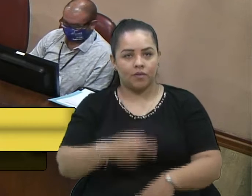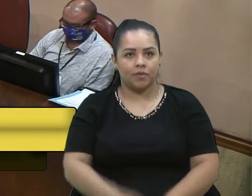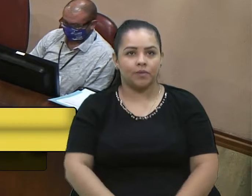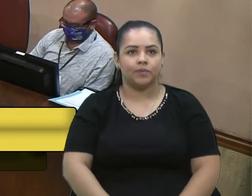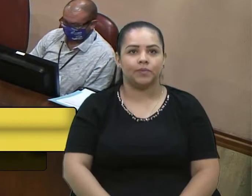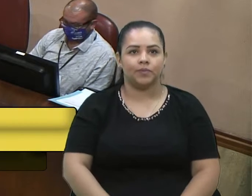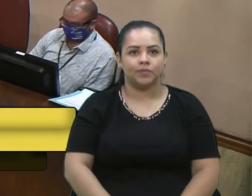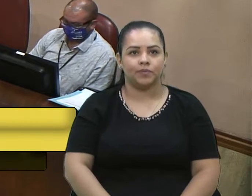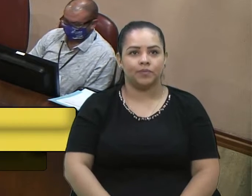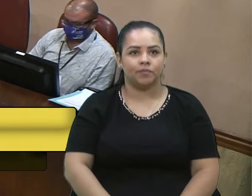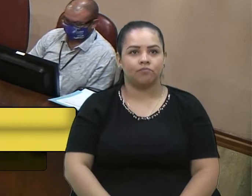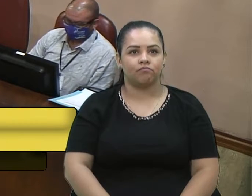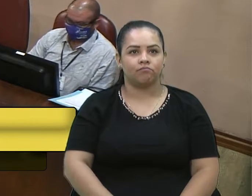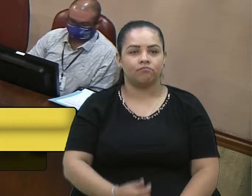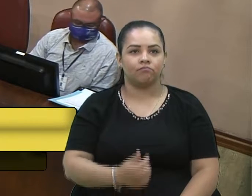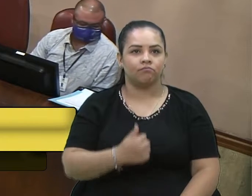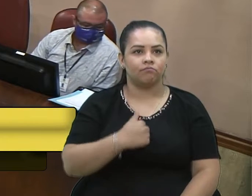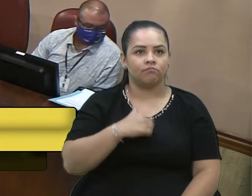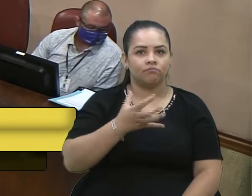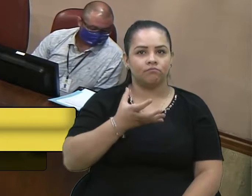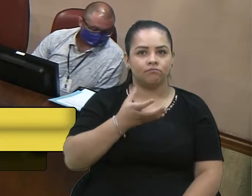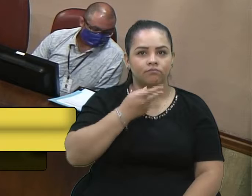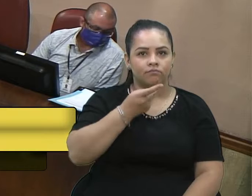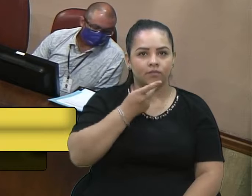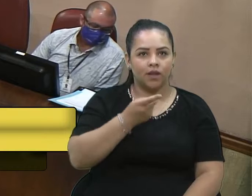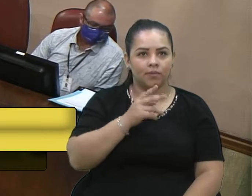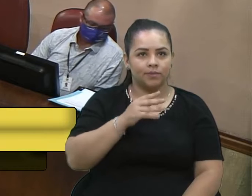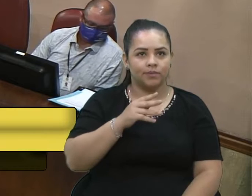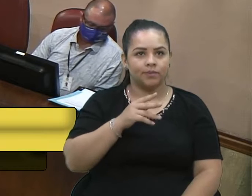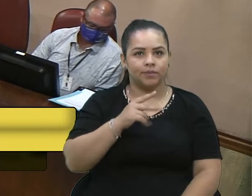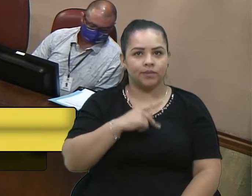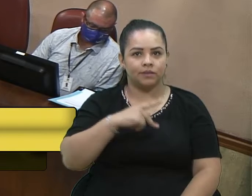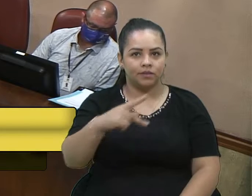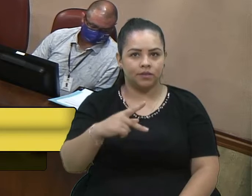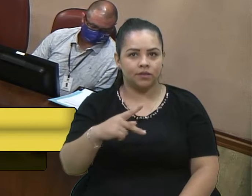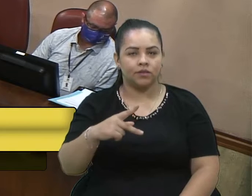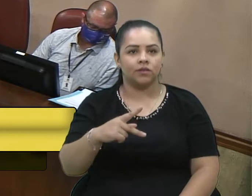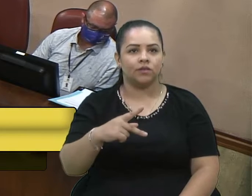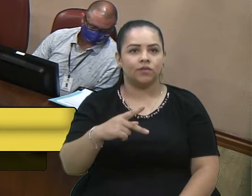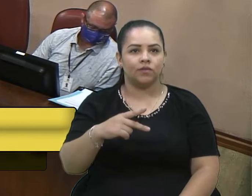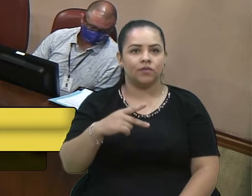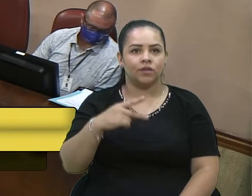Peço a palavra, presidente. Com a palavra, a vereadora Marisol Santos.